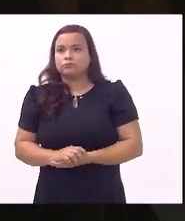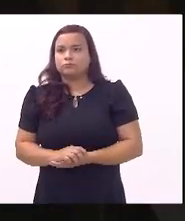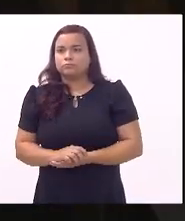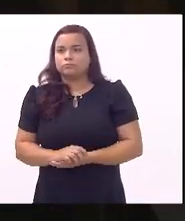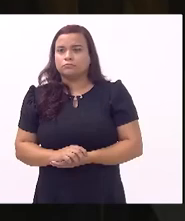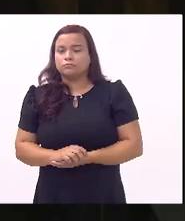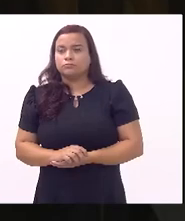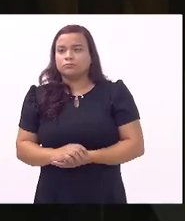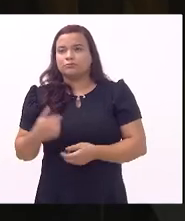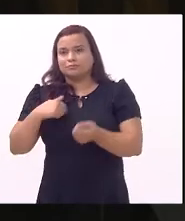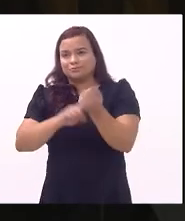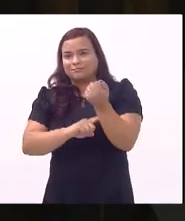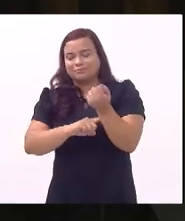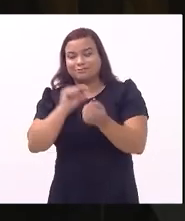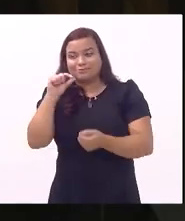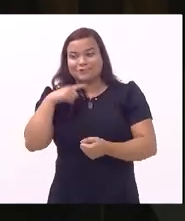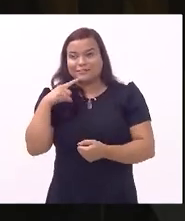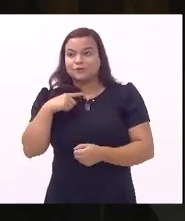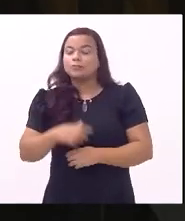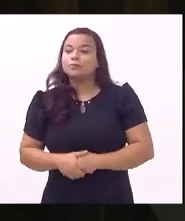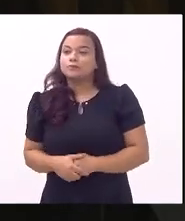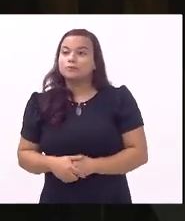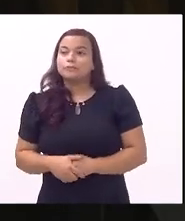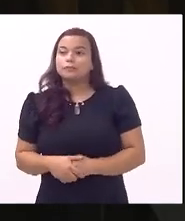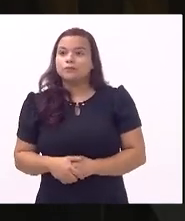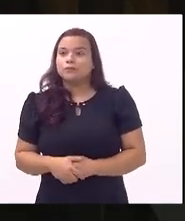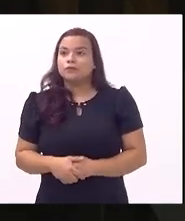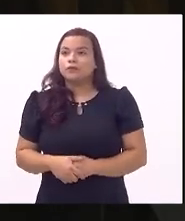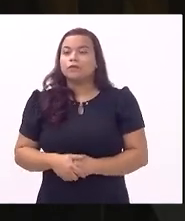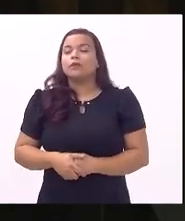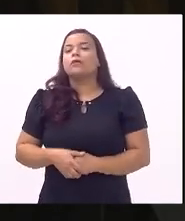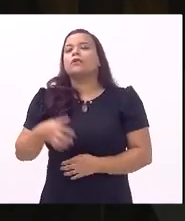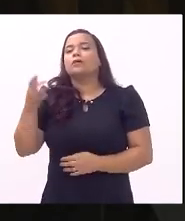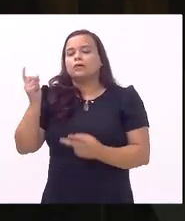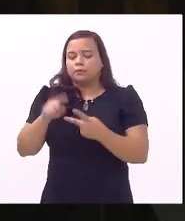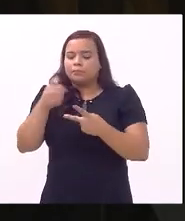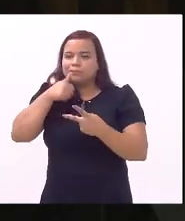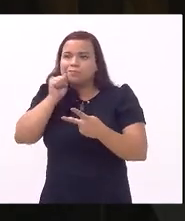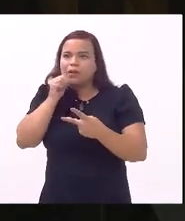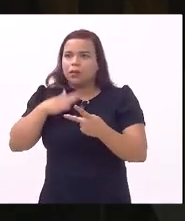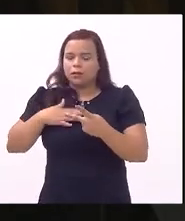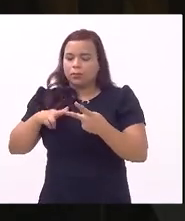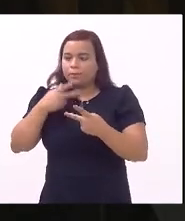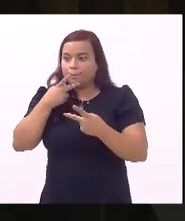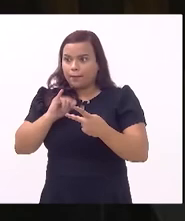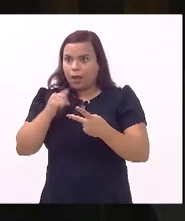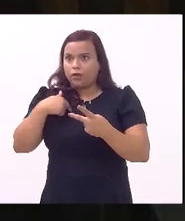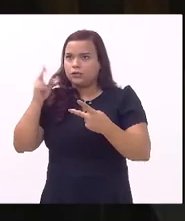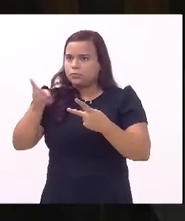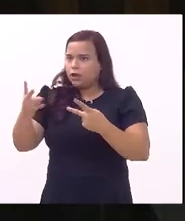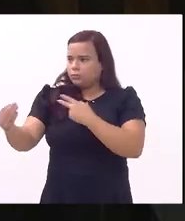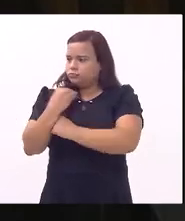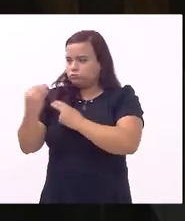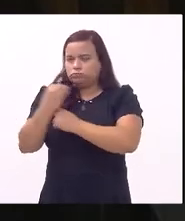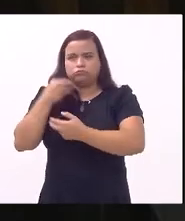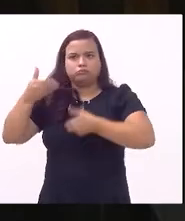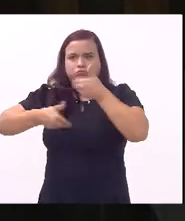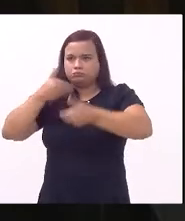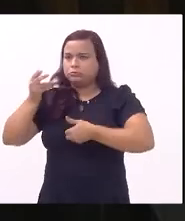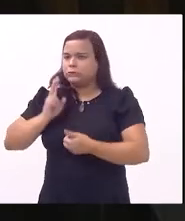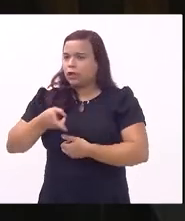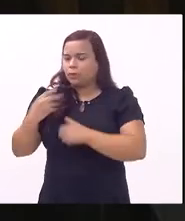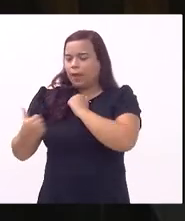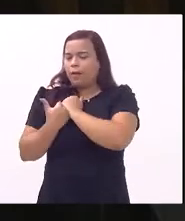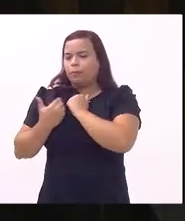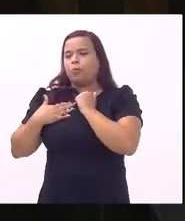eu estou até um pouco nervoso que meus pais sempre me apoiaram em tudo em todas as minhas decisões na minha